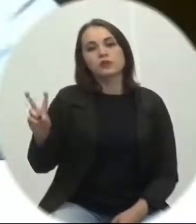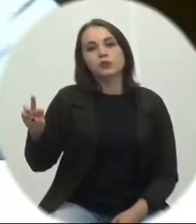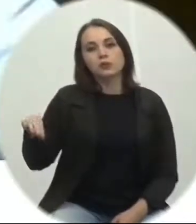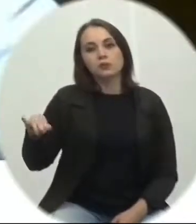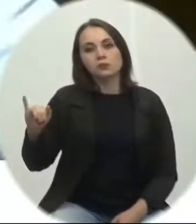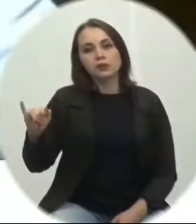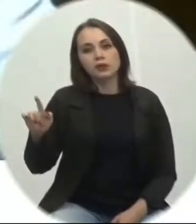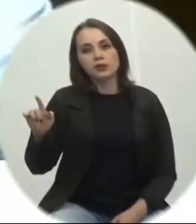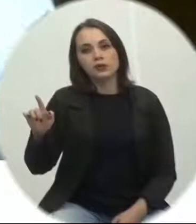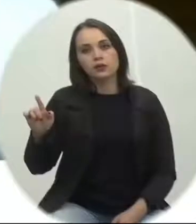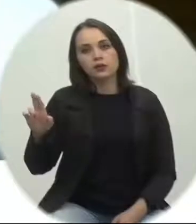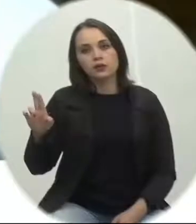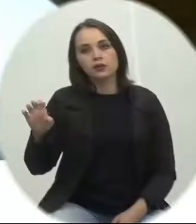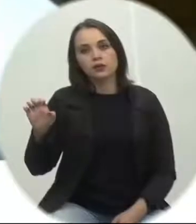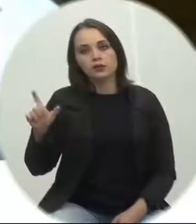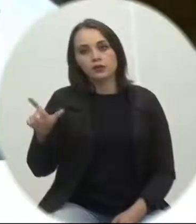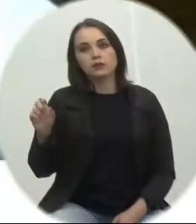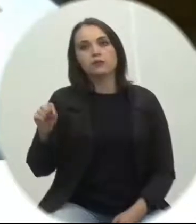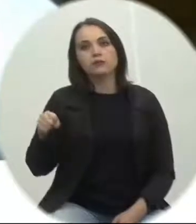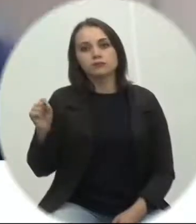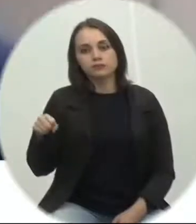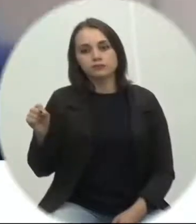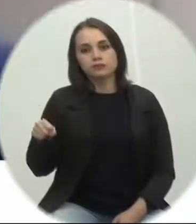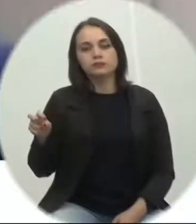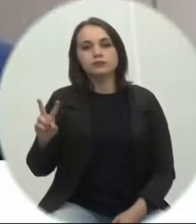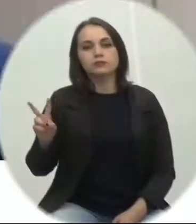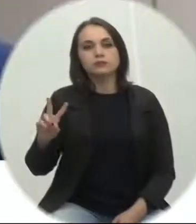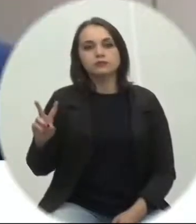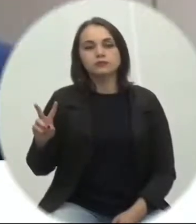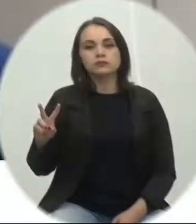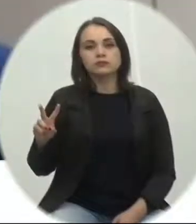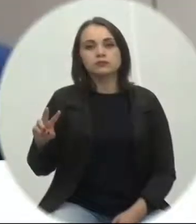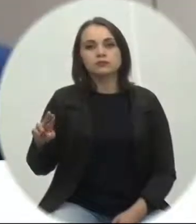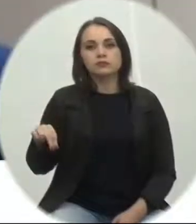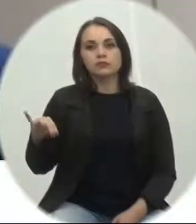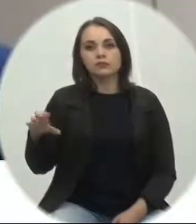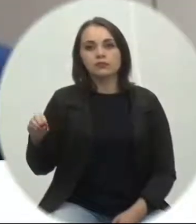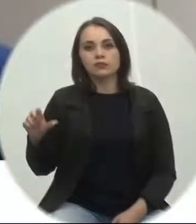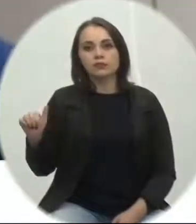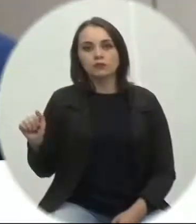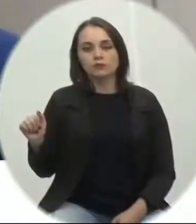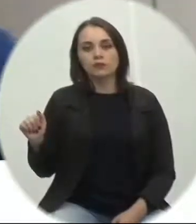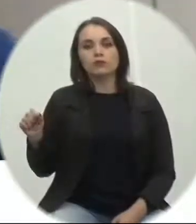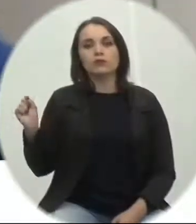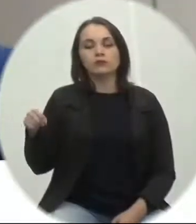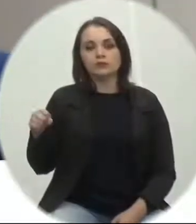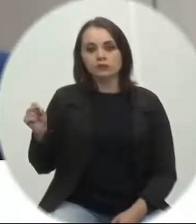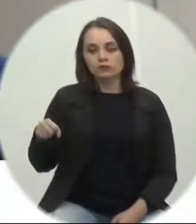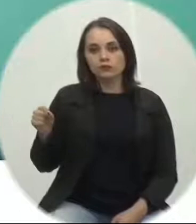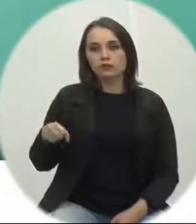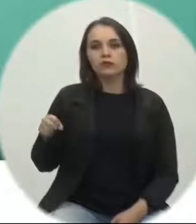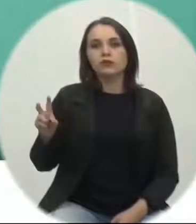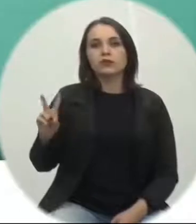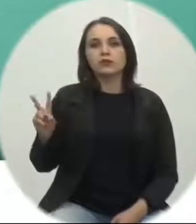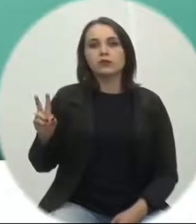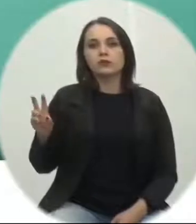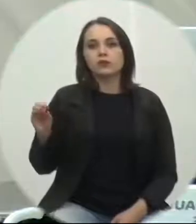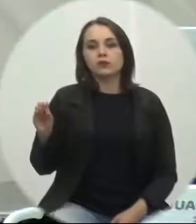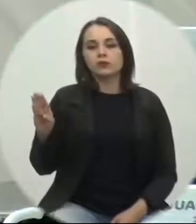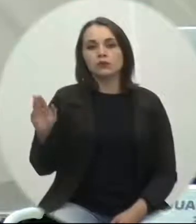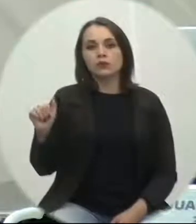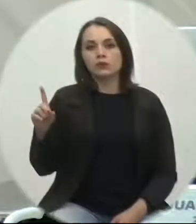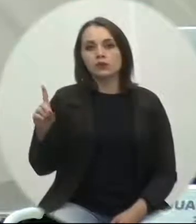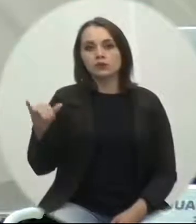Miguel Perini a favor a favor vereador Nicola Martins a favor a favor vereador Obadias